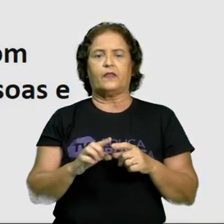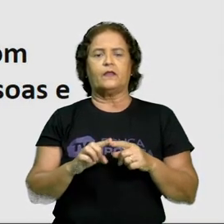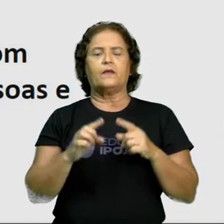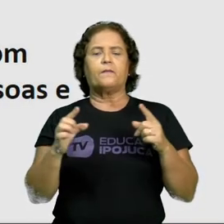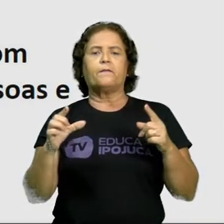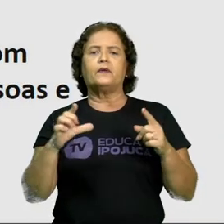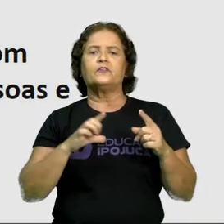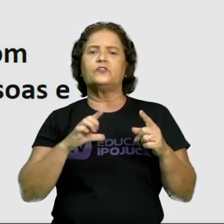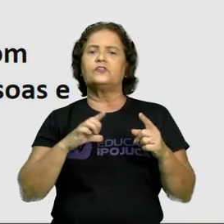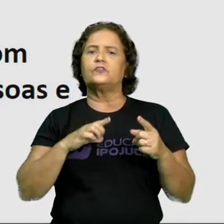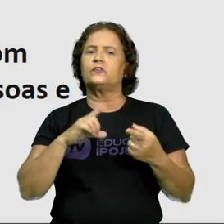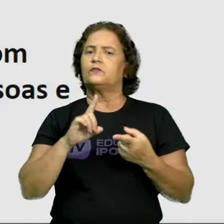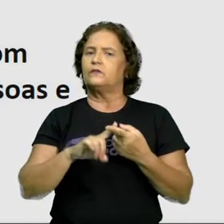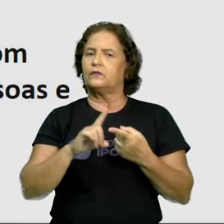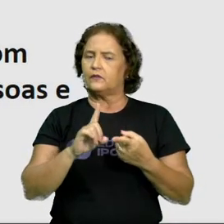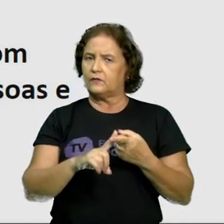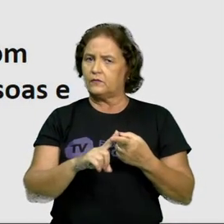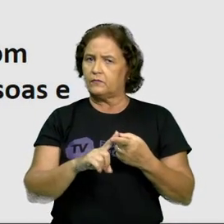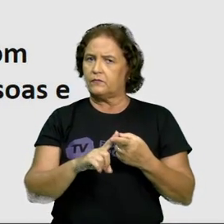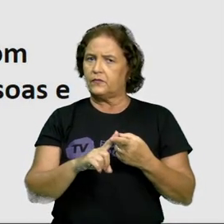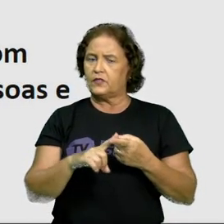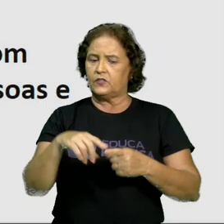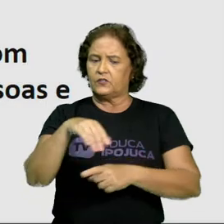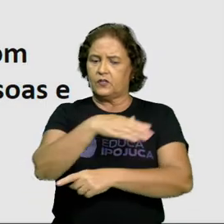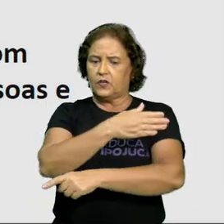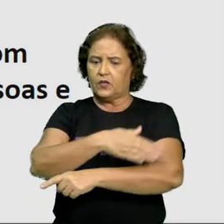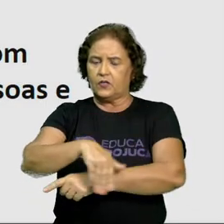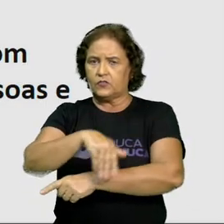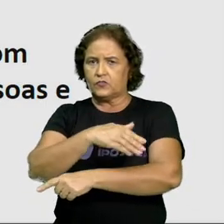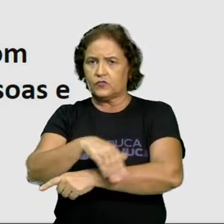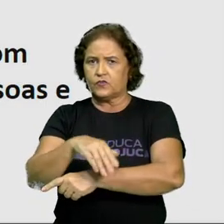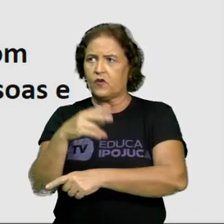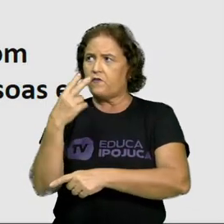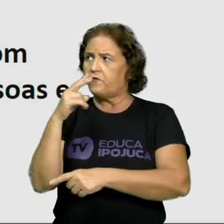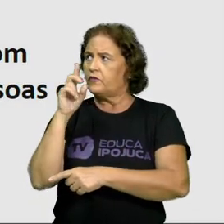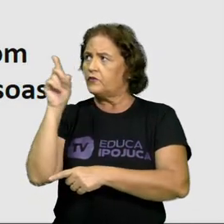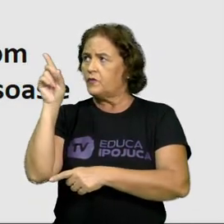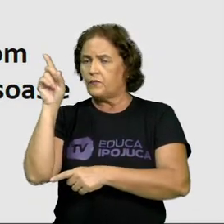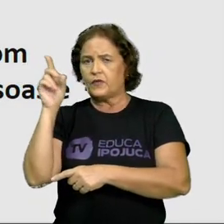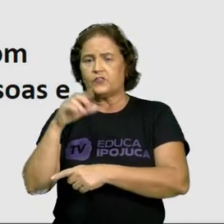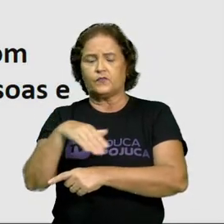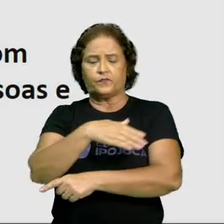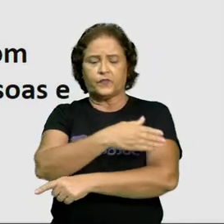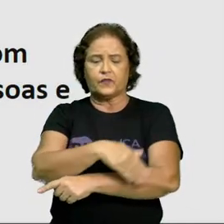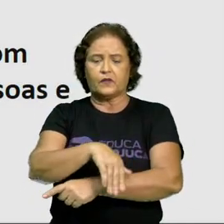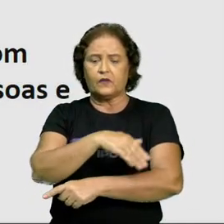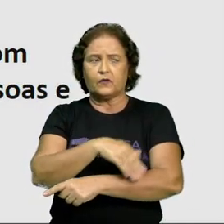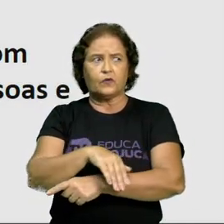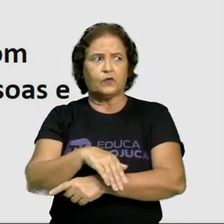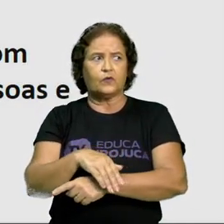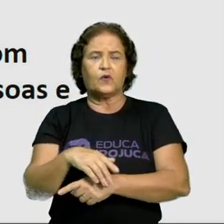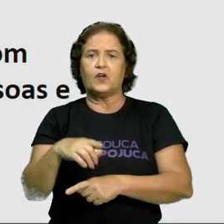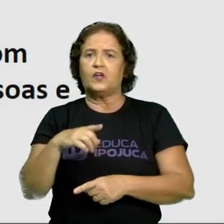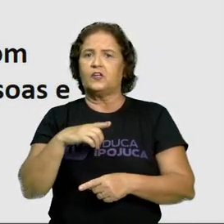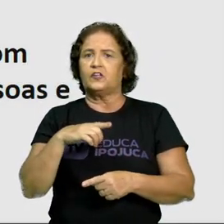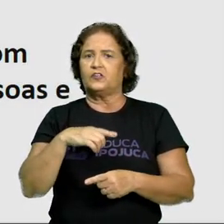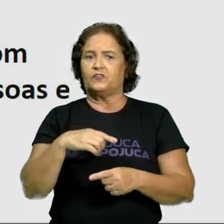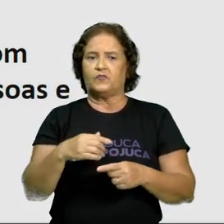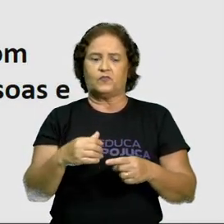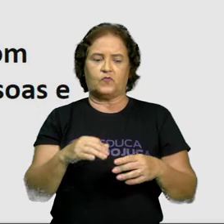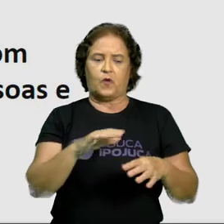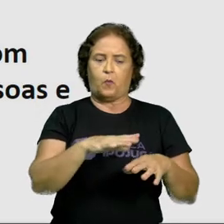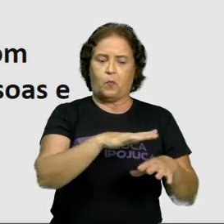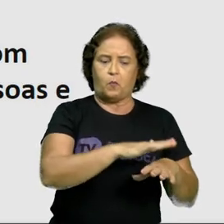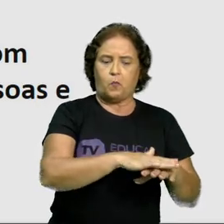existe também aquelas ruas, crianças, observem aqui essa imagem. Aquelas ruas que não são asfaltadas